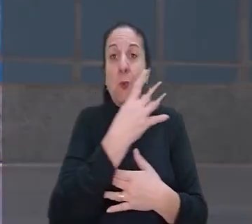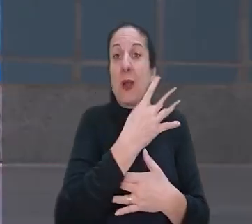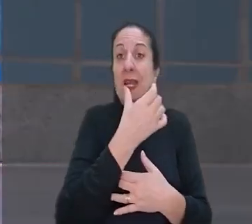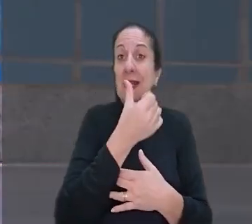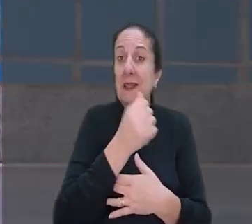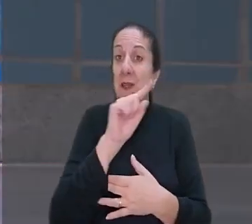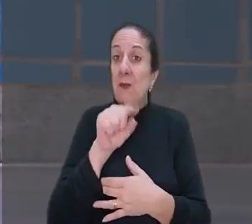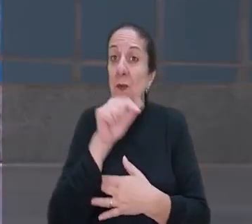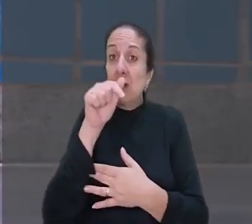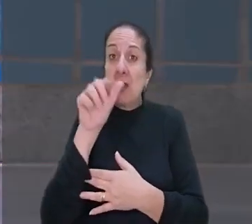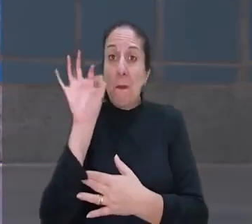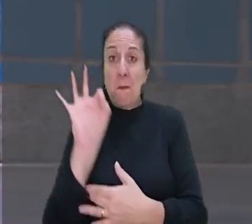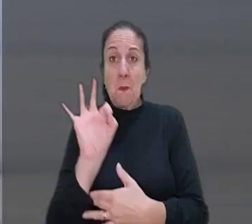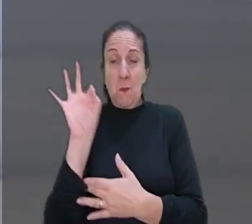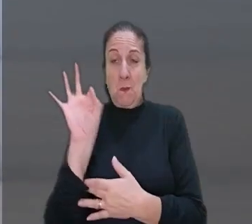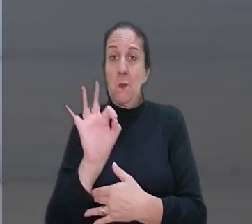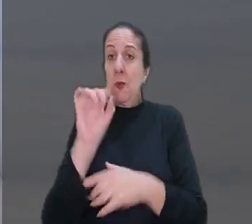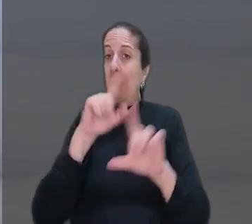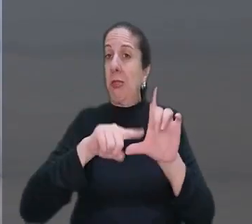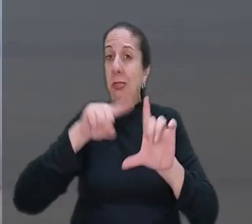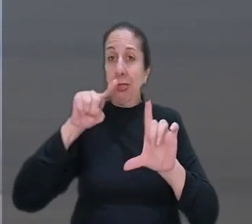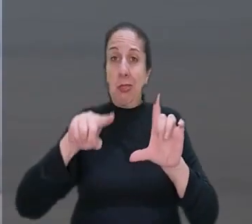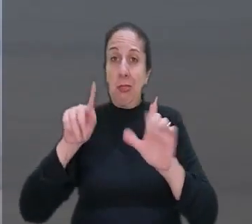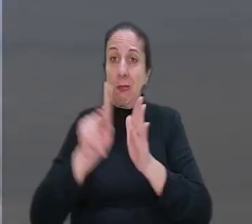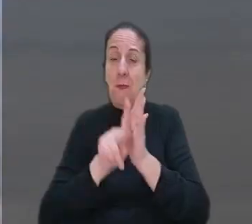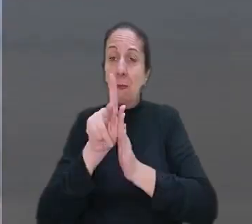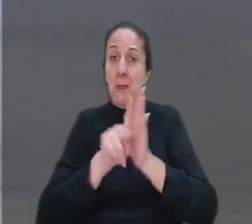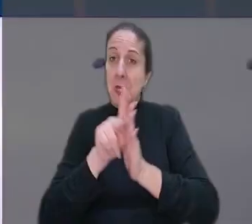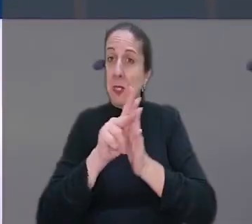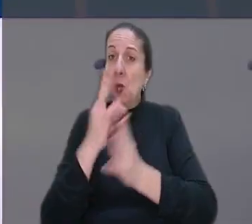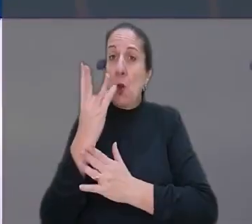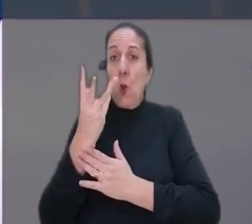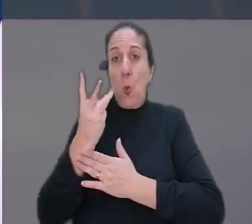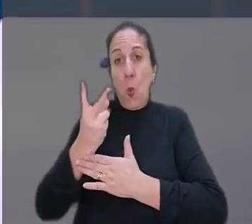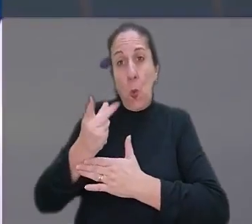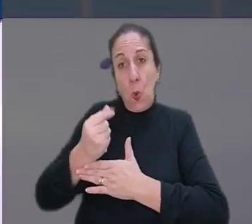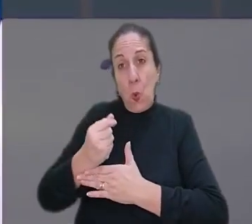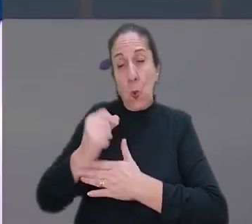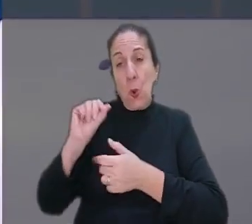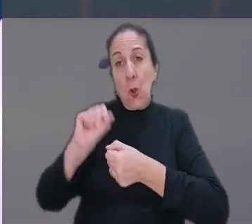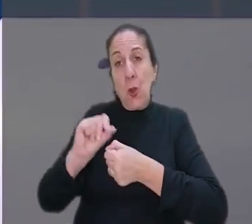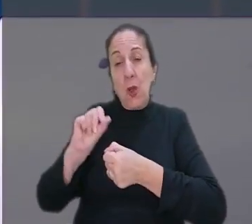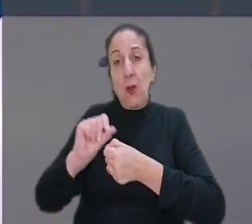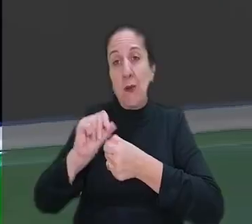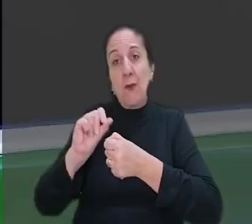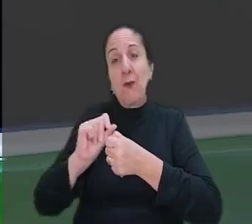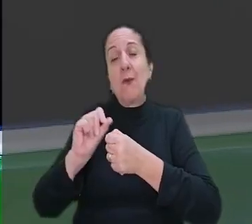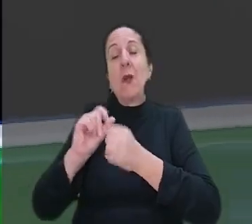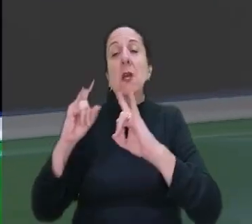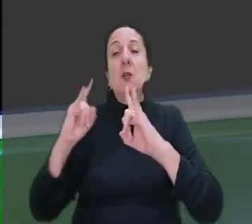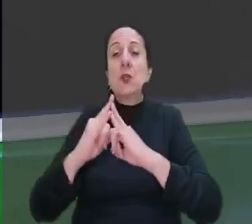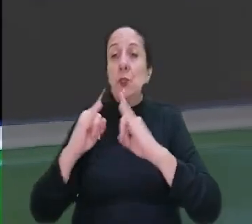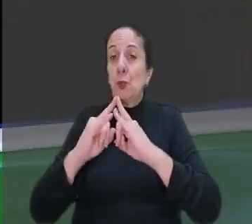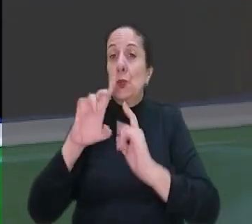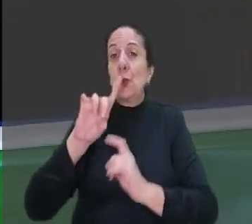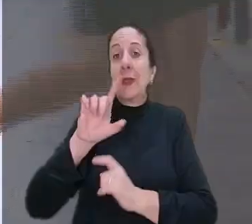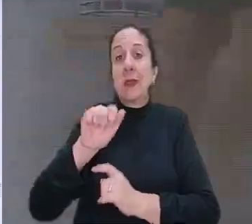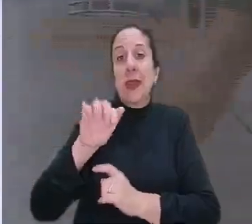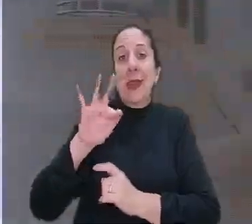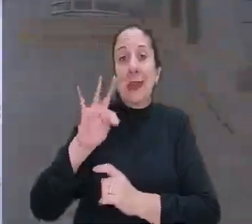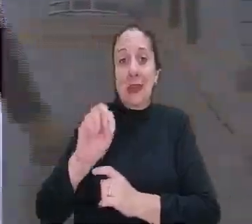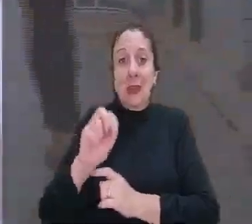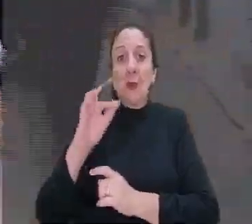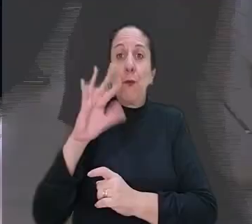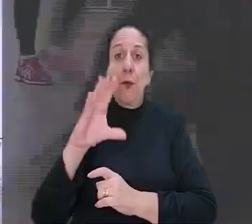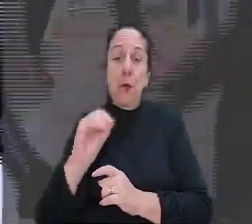46,7% segundo dados de uma pesquisa quantitativa realizada pelo Instituto Data Folha